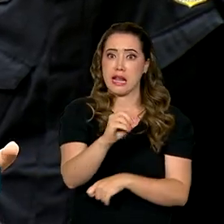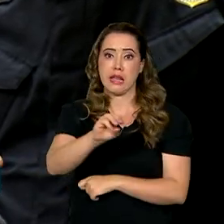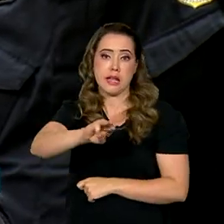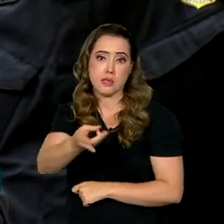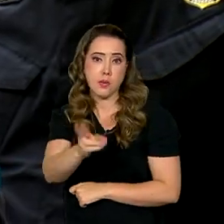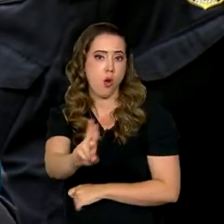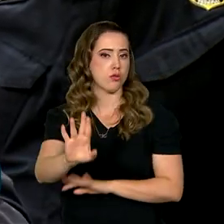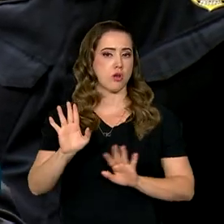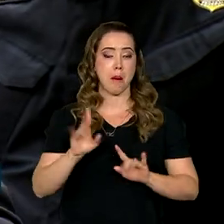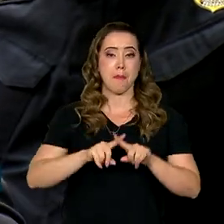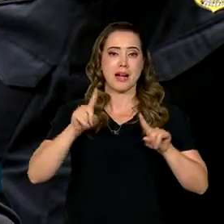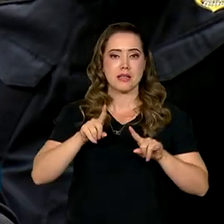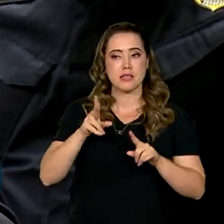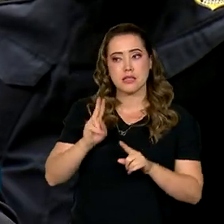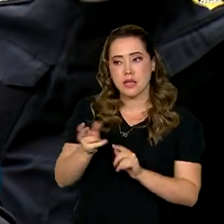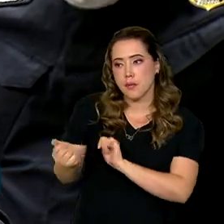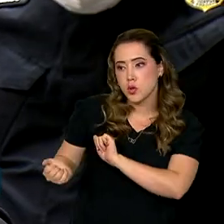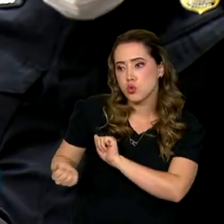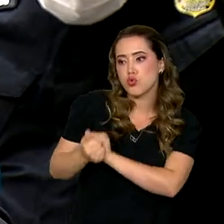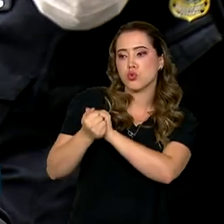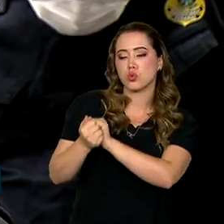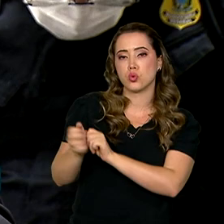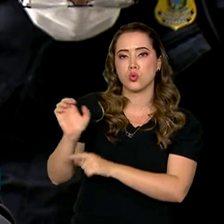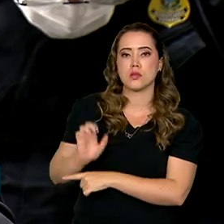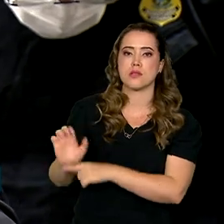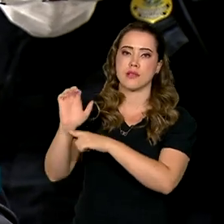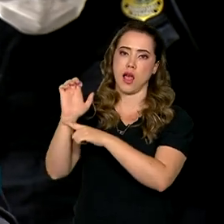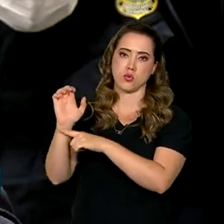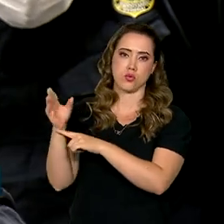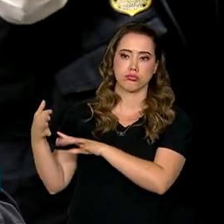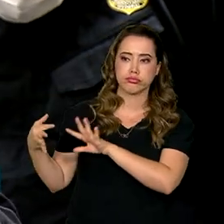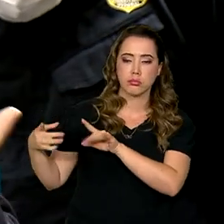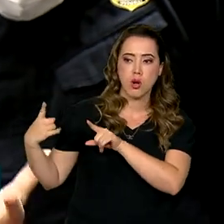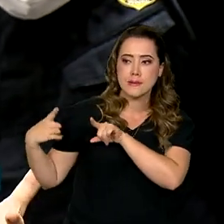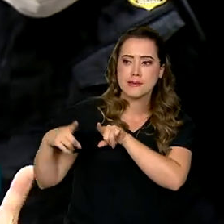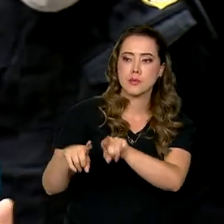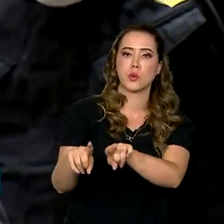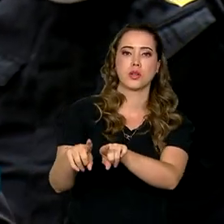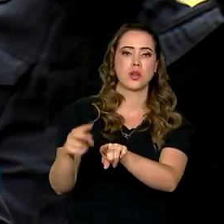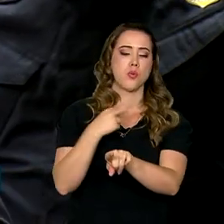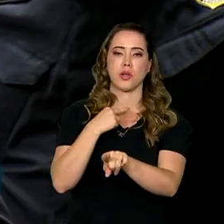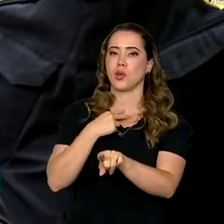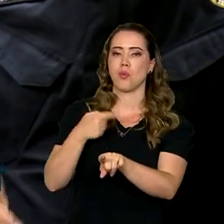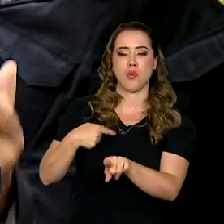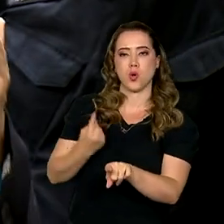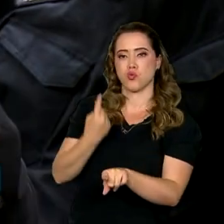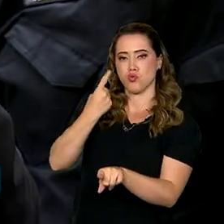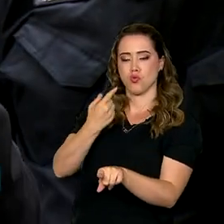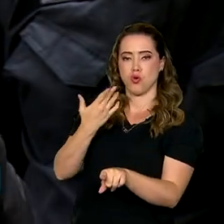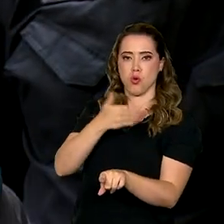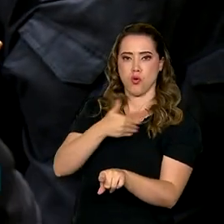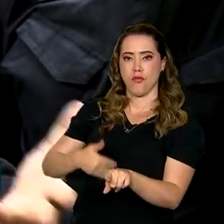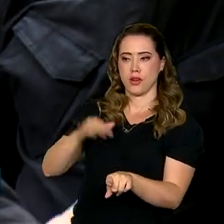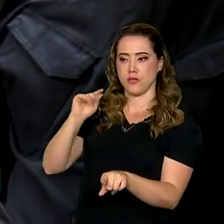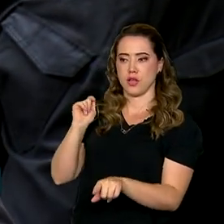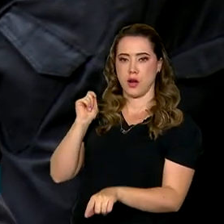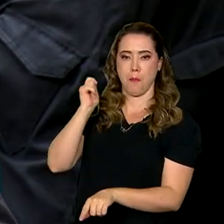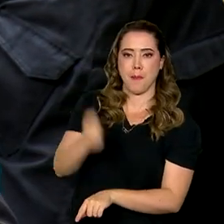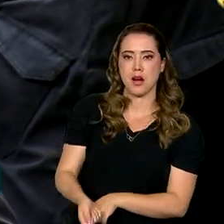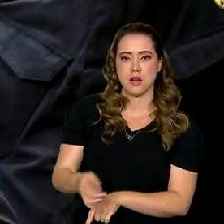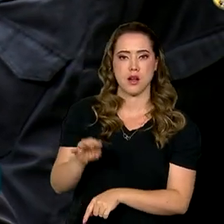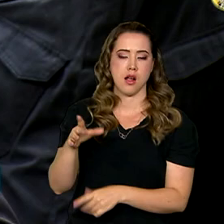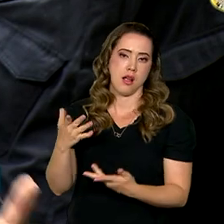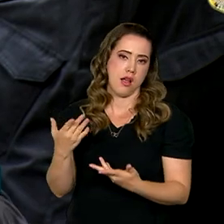sempre em regime cooperativo com os estados. Porque nós não podemos fazer intervenção federal sem base